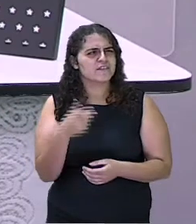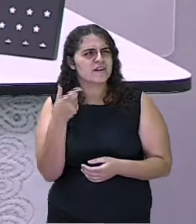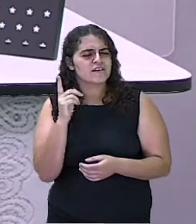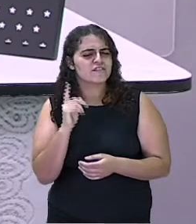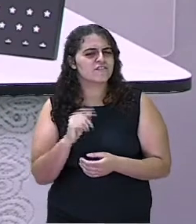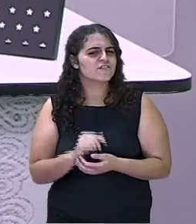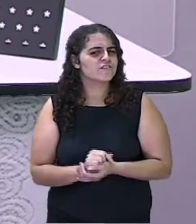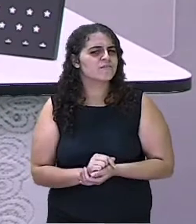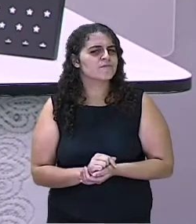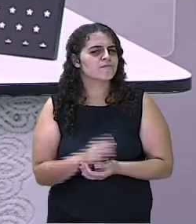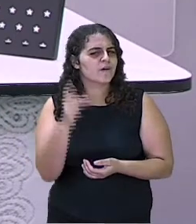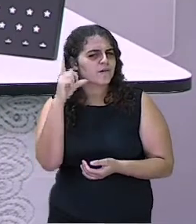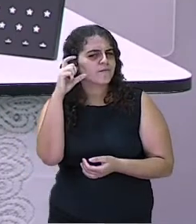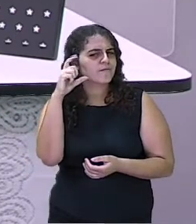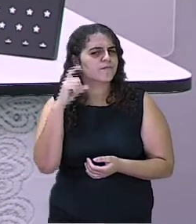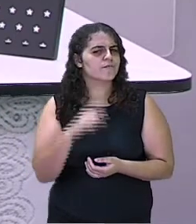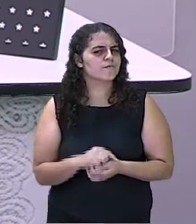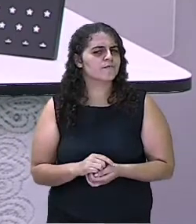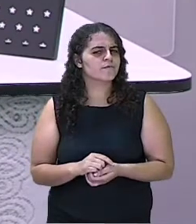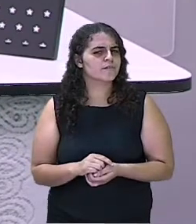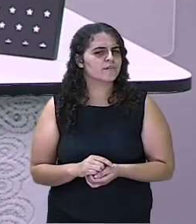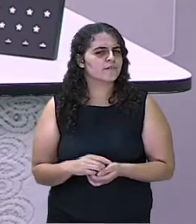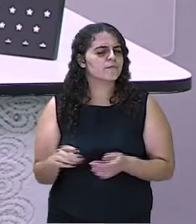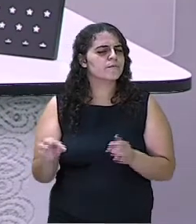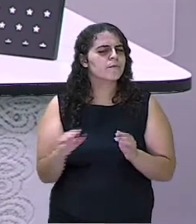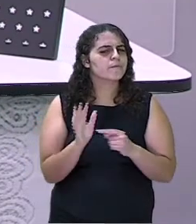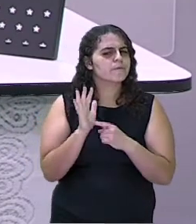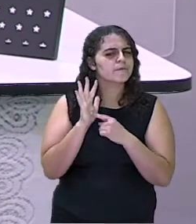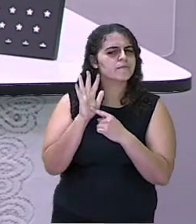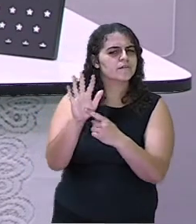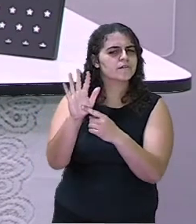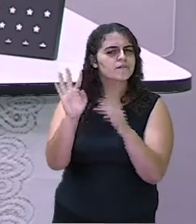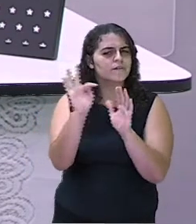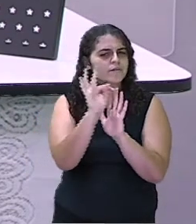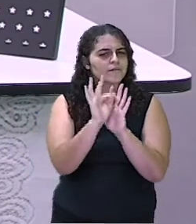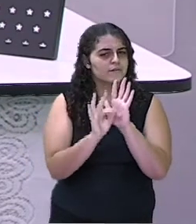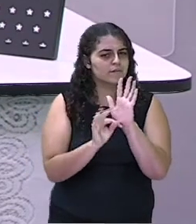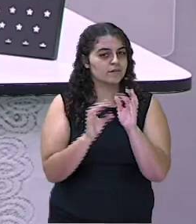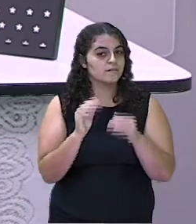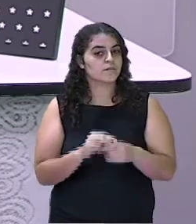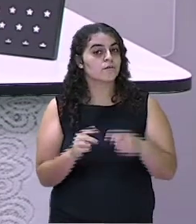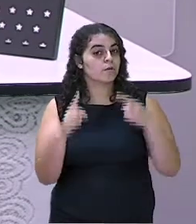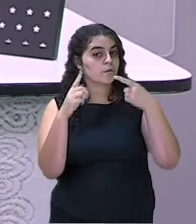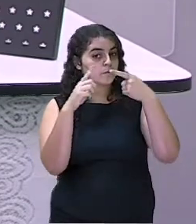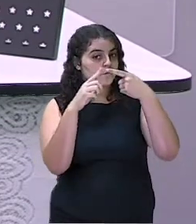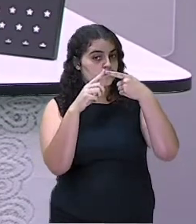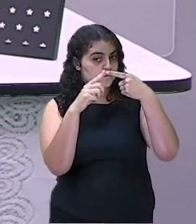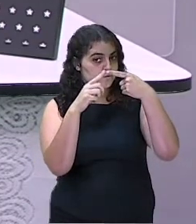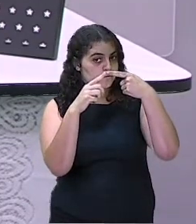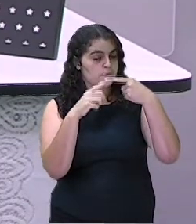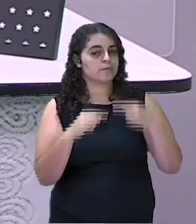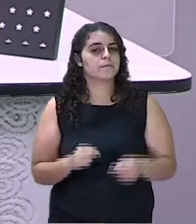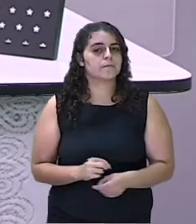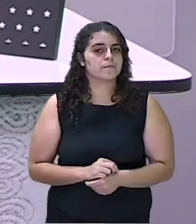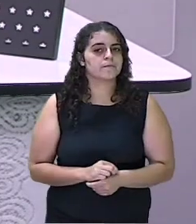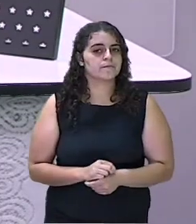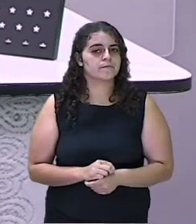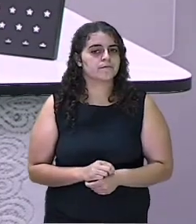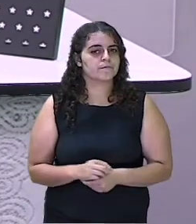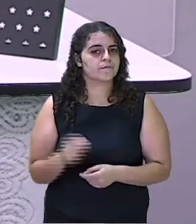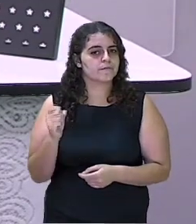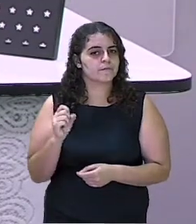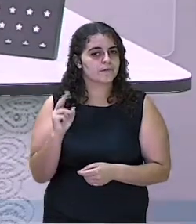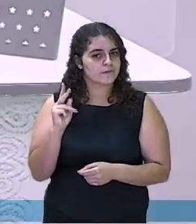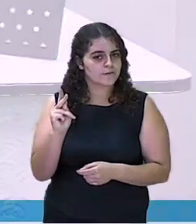de nós irmos para a foto, nós vamos chamar o texto pé de lata de texto 1. Combinado? Agora, nós vamos